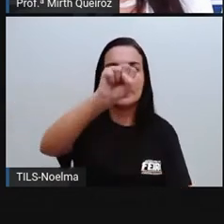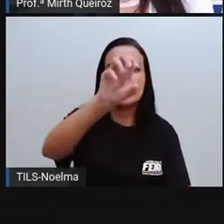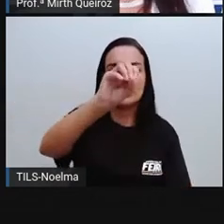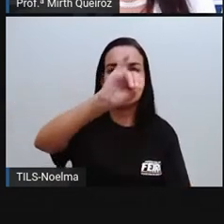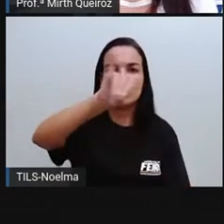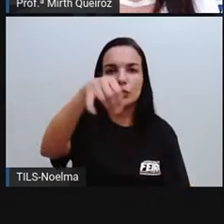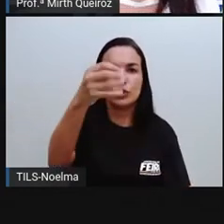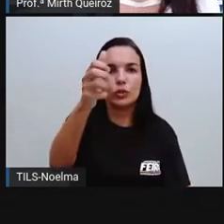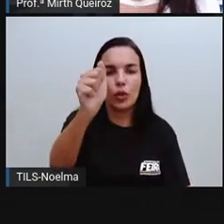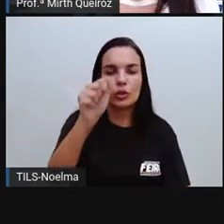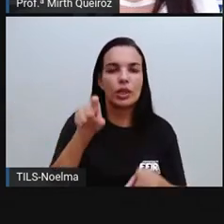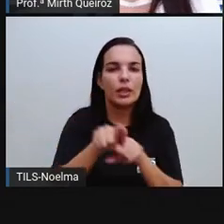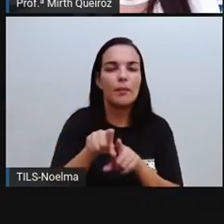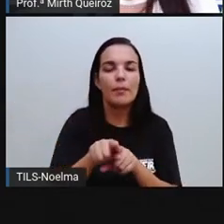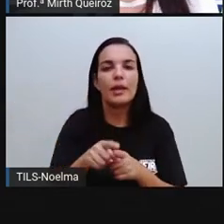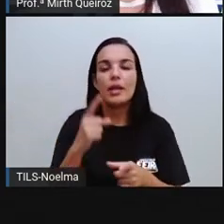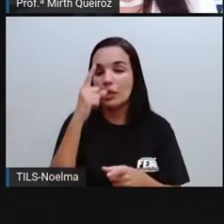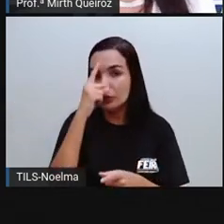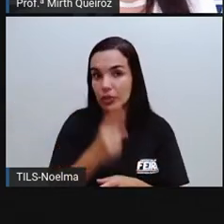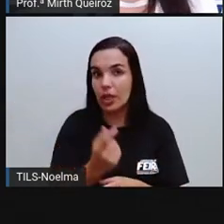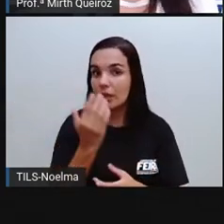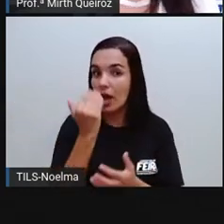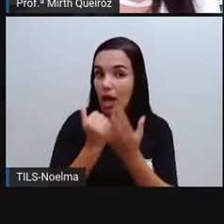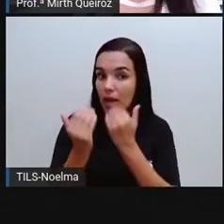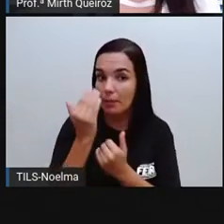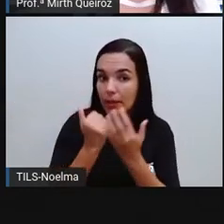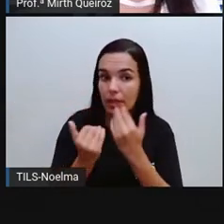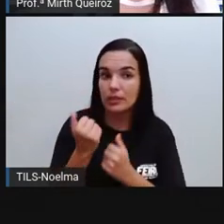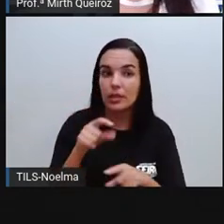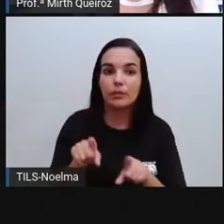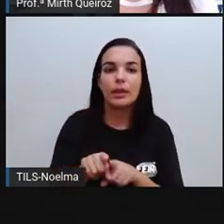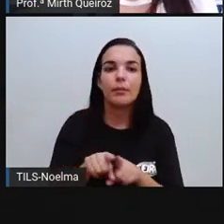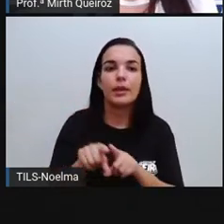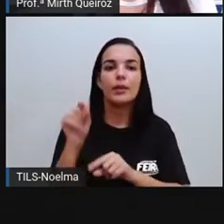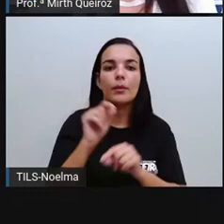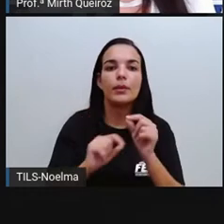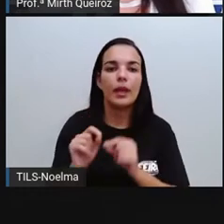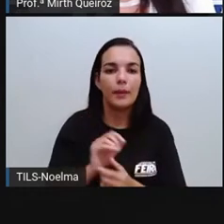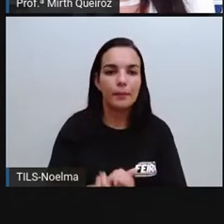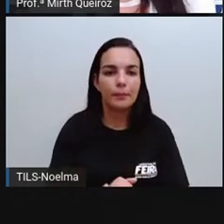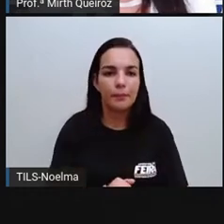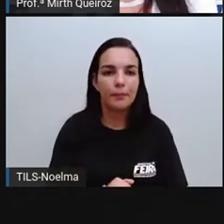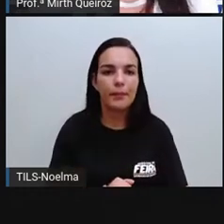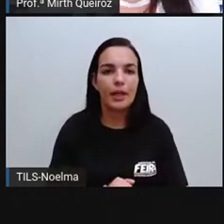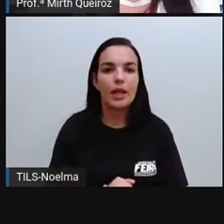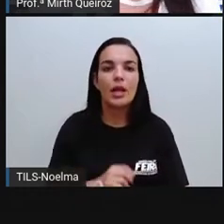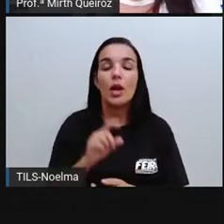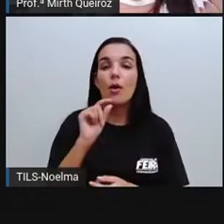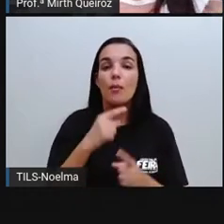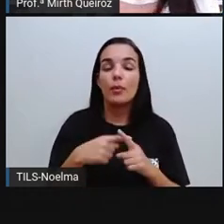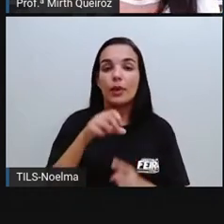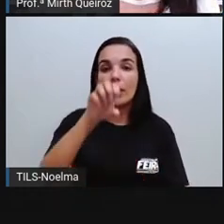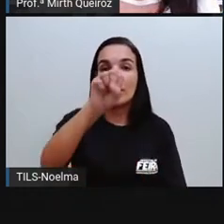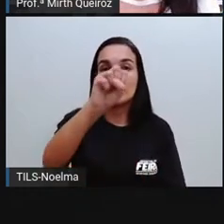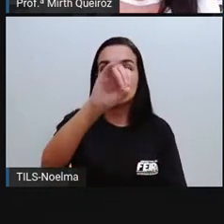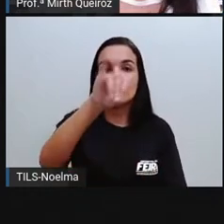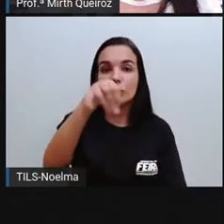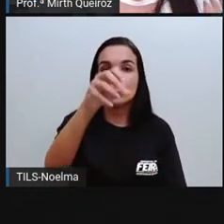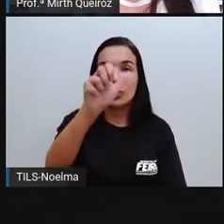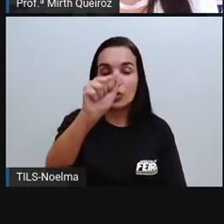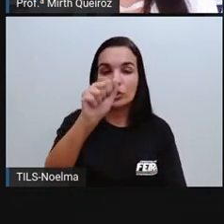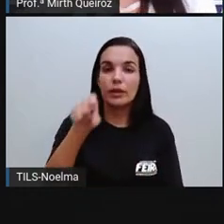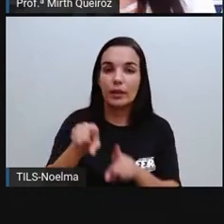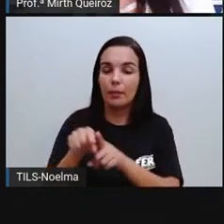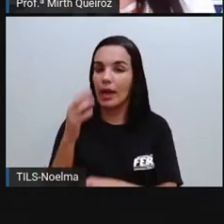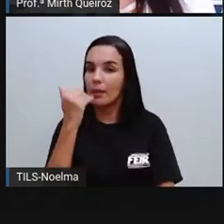utilizado para alimentação direta e indireta. Como é isso, pro direta e indireta? A soja utilizada para a nossa alimentação,